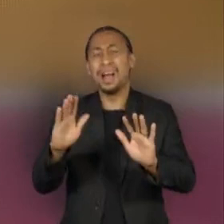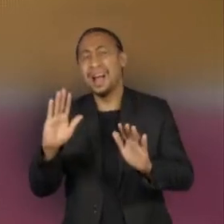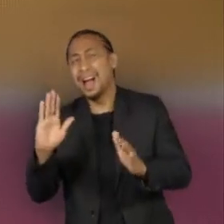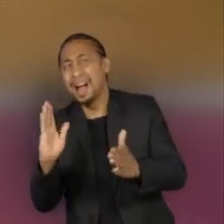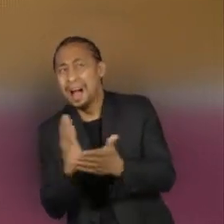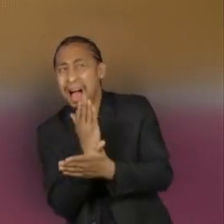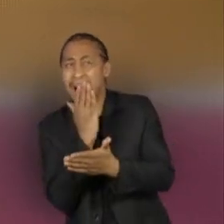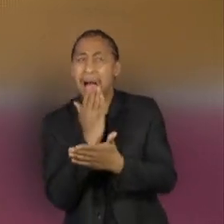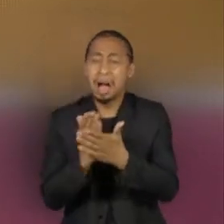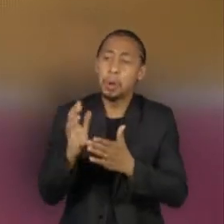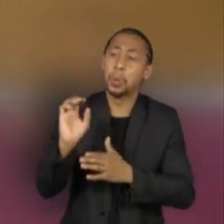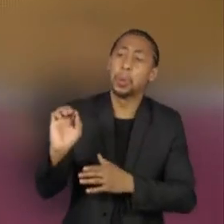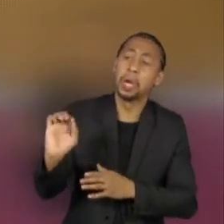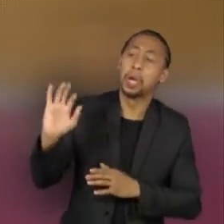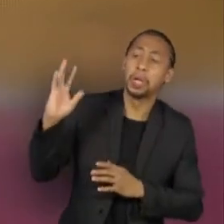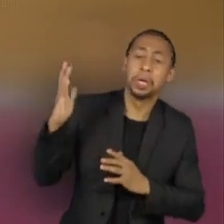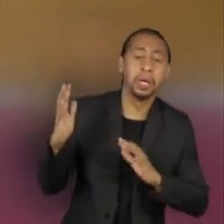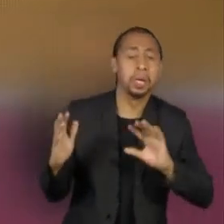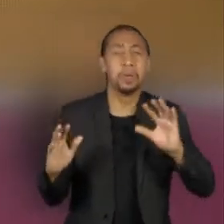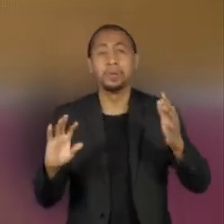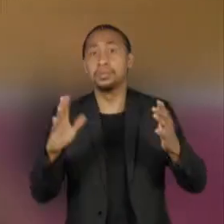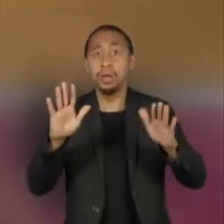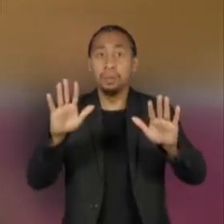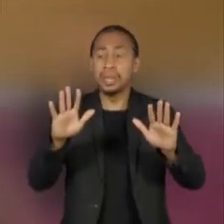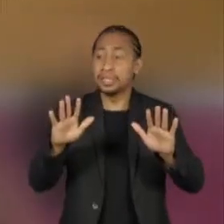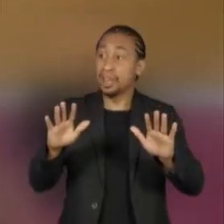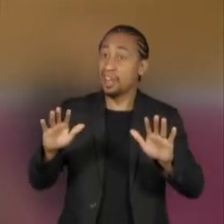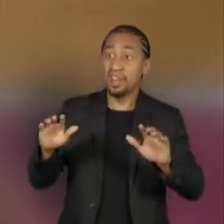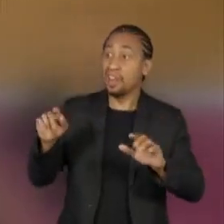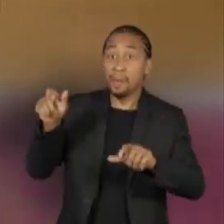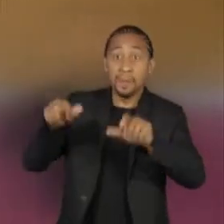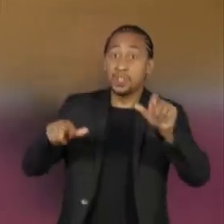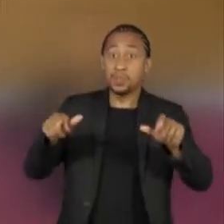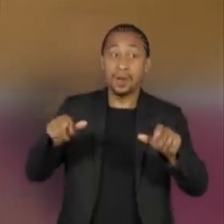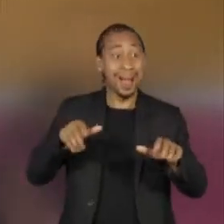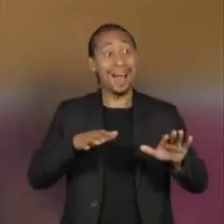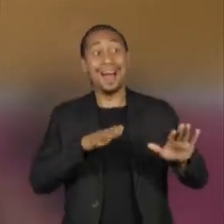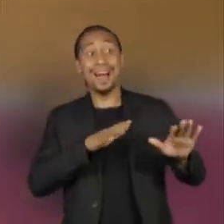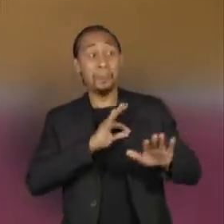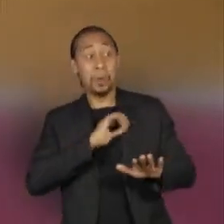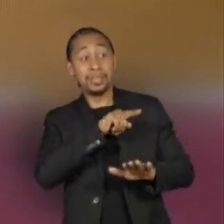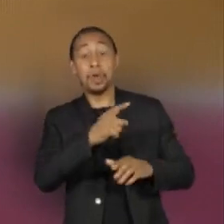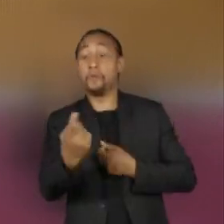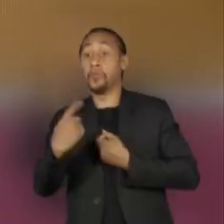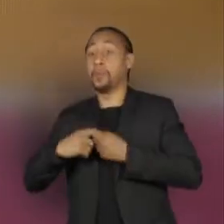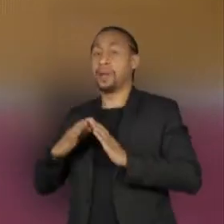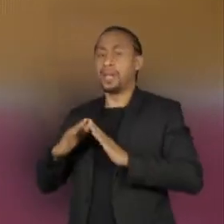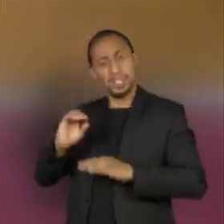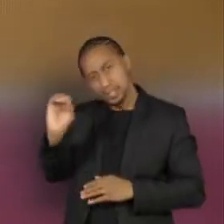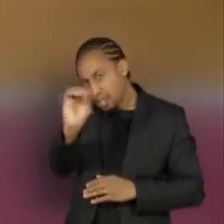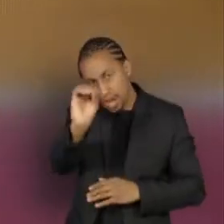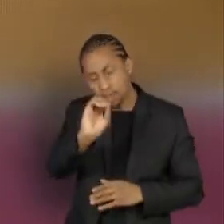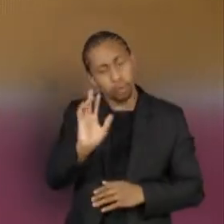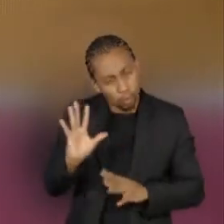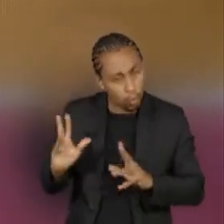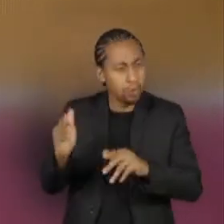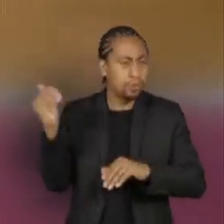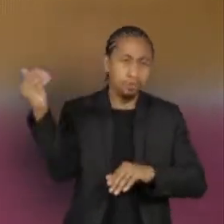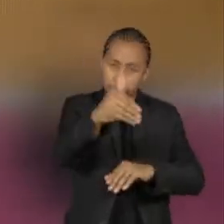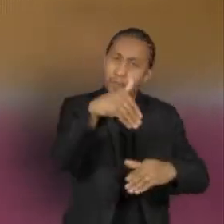em que nenhum eleitor voltou para a sua casa ou o ônibus voltou para a origem. Eles